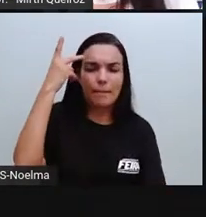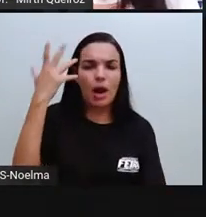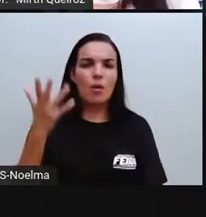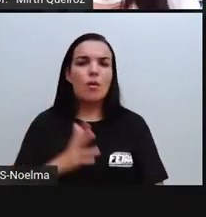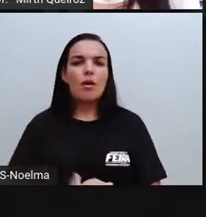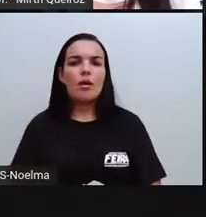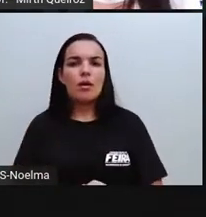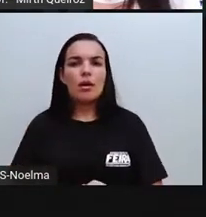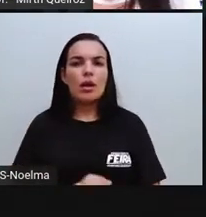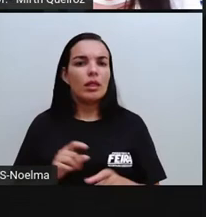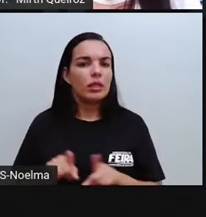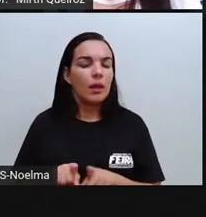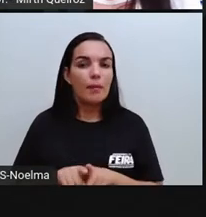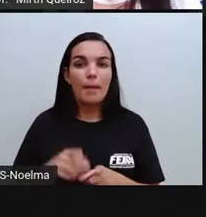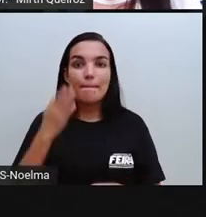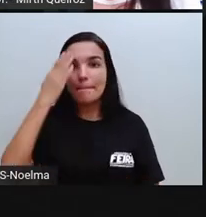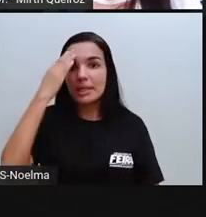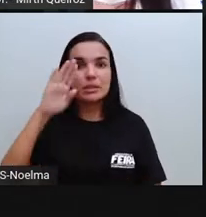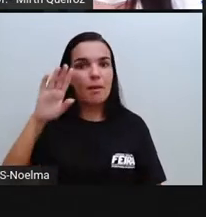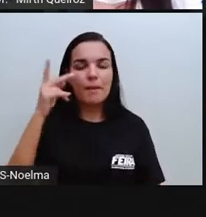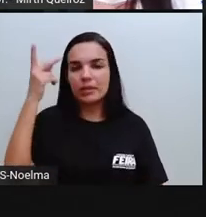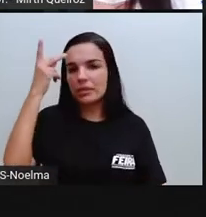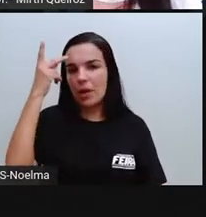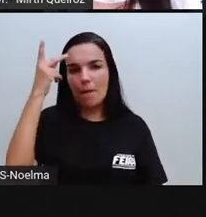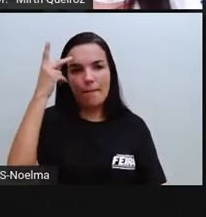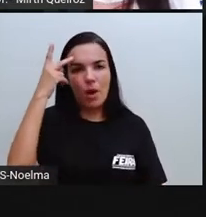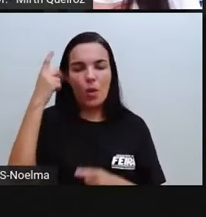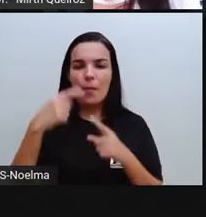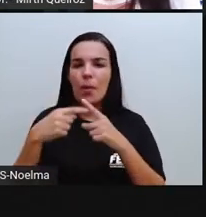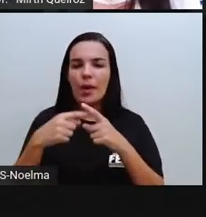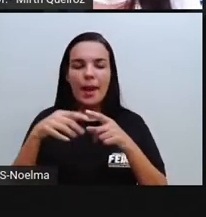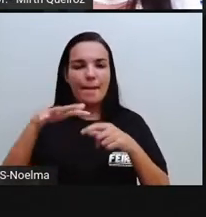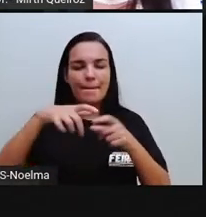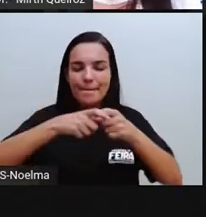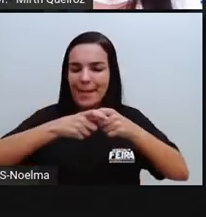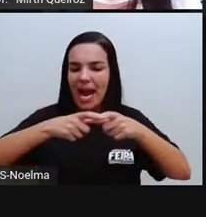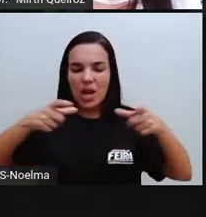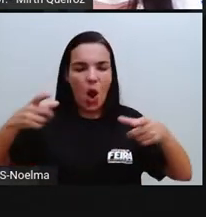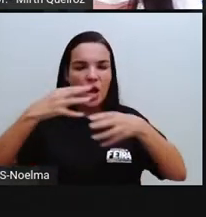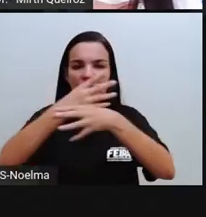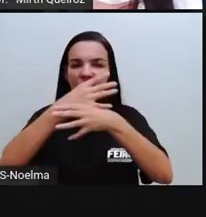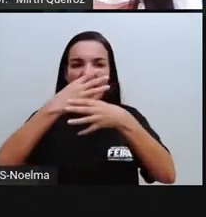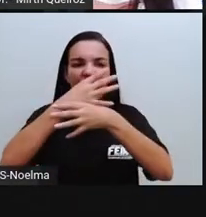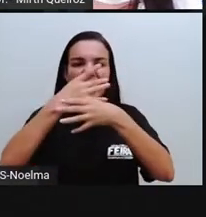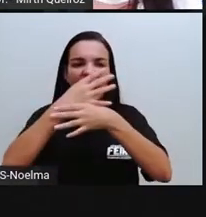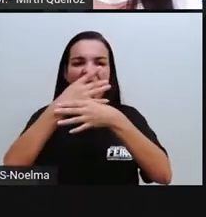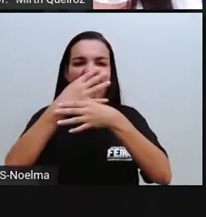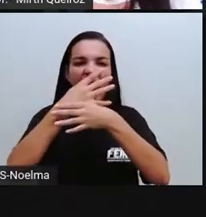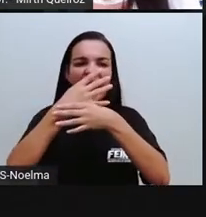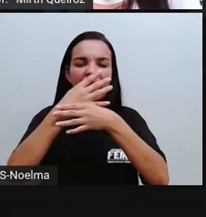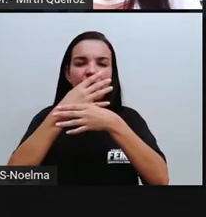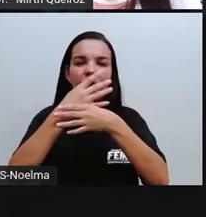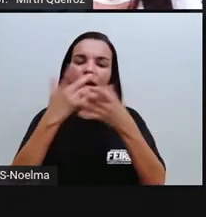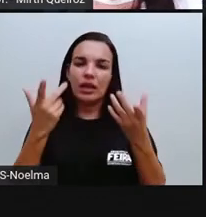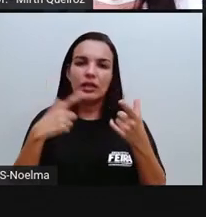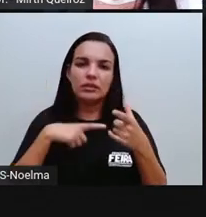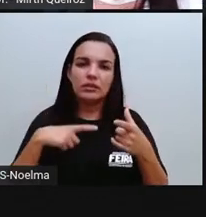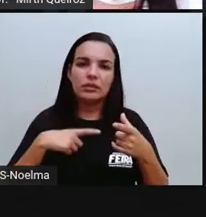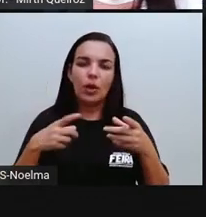São Paulo, o próprio São Paulo, principalmente São Paulo, que é uma das maiores cidades em relação à demografia, né?